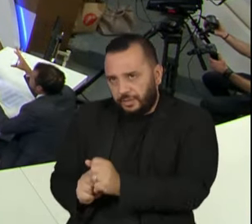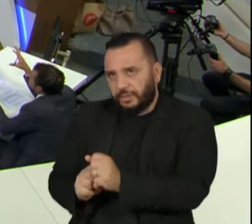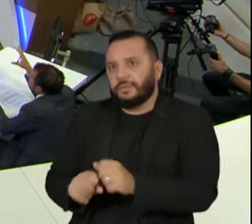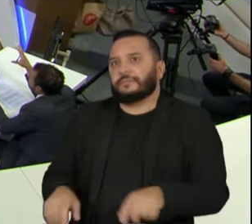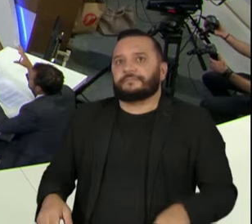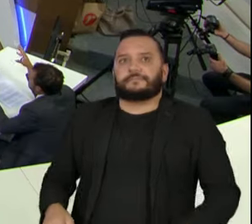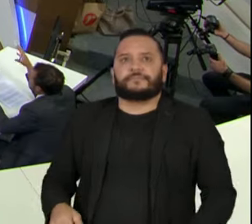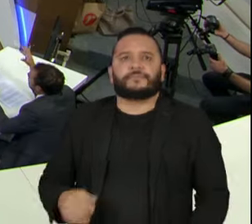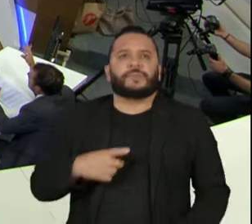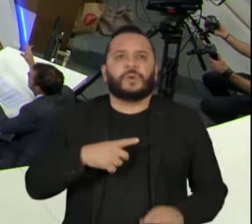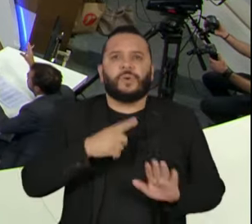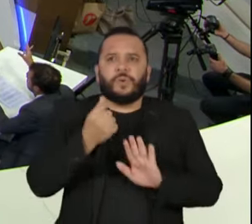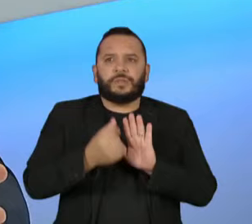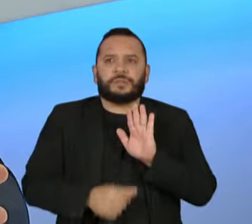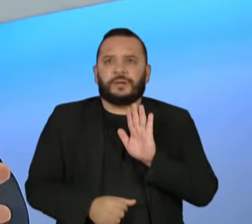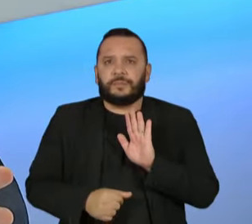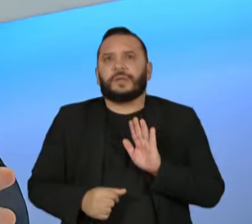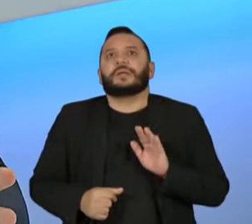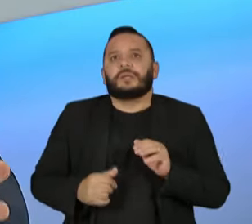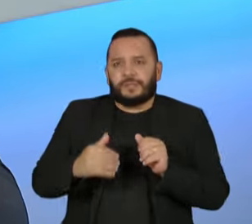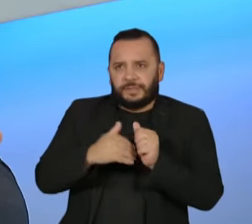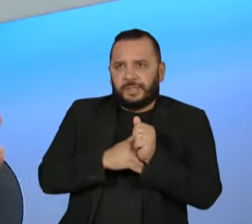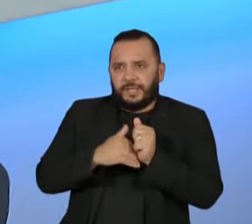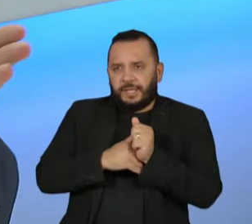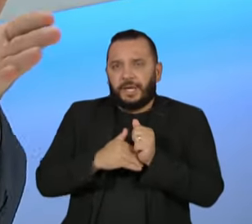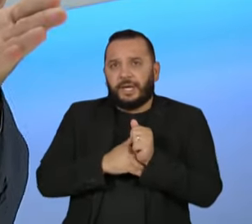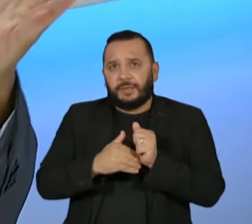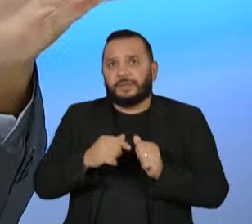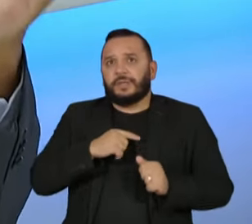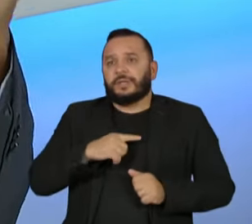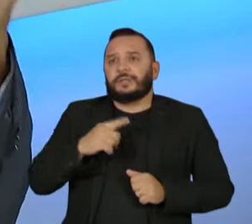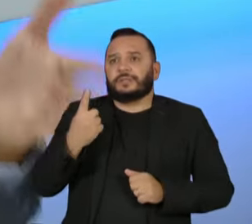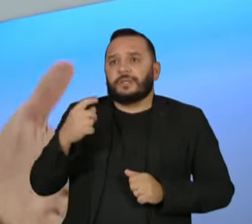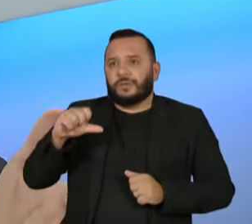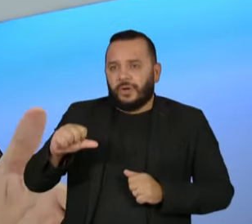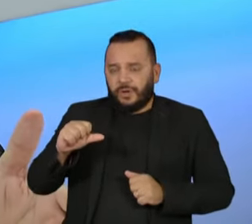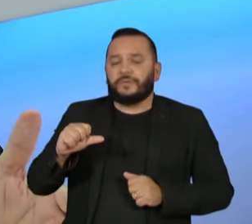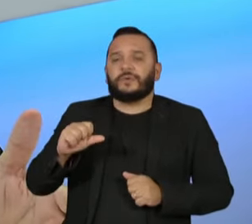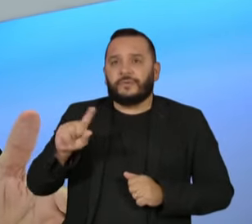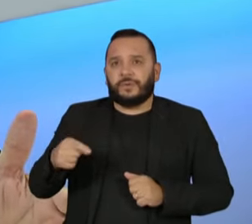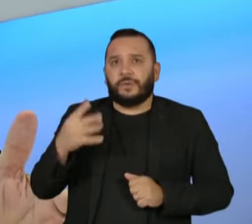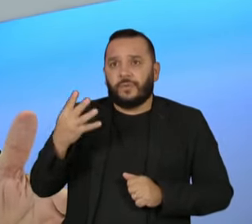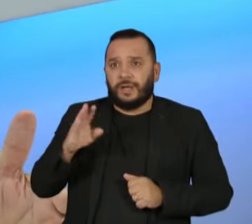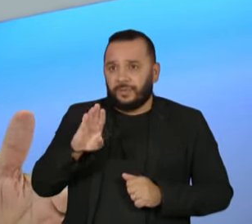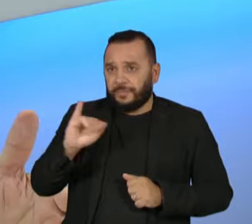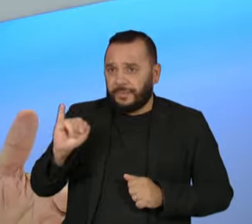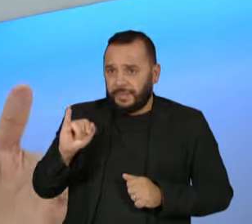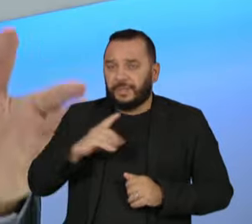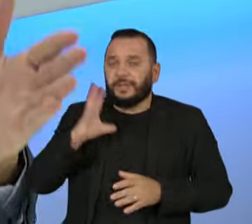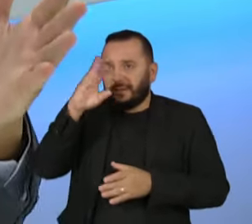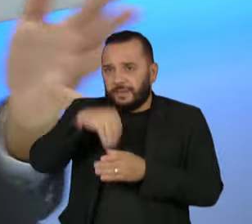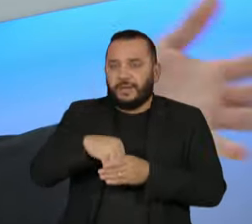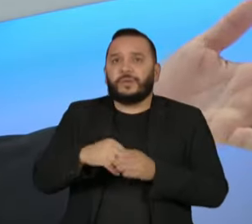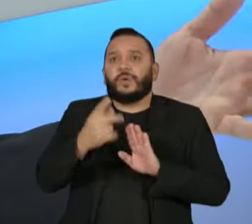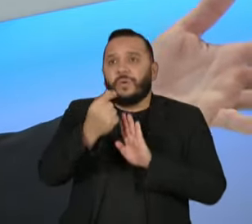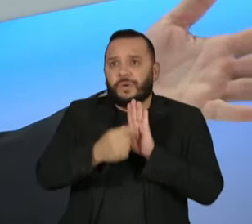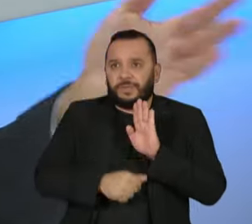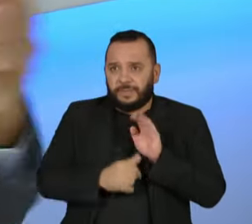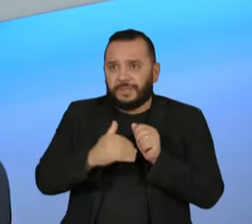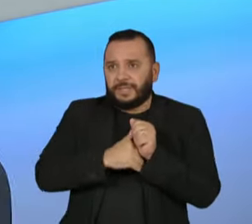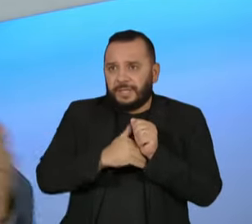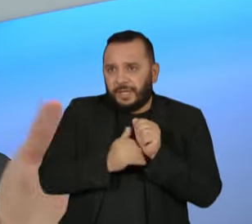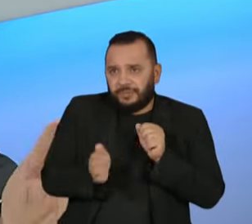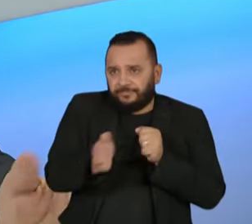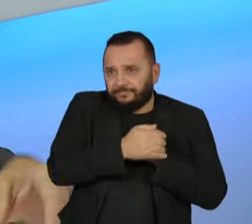secreto tem cerca de 19 bilhões. 19,4 bilhões. 19,4 bilhões previsto dentro do orçamento. É um esquema